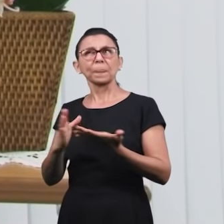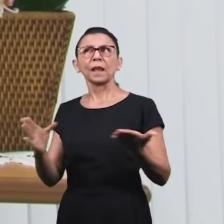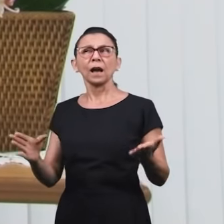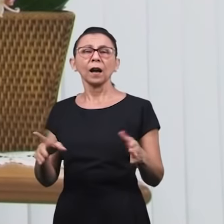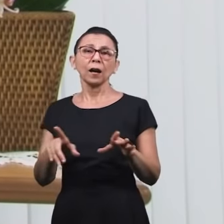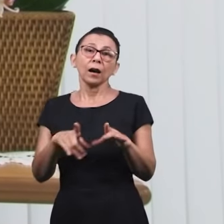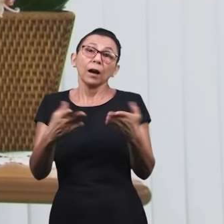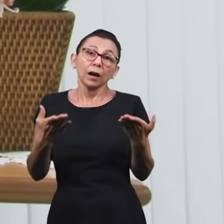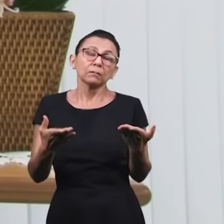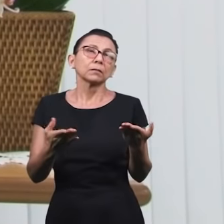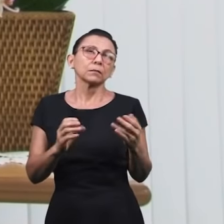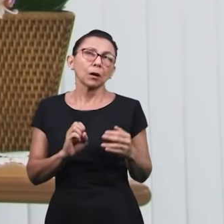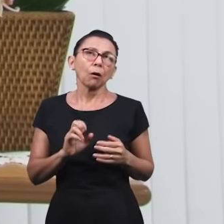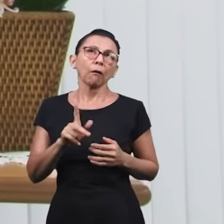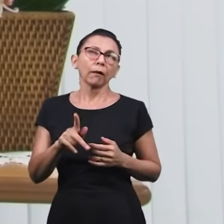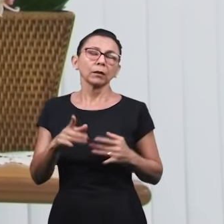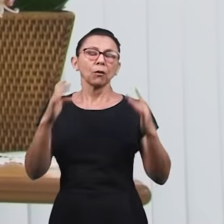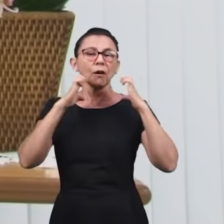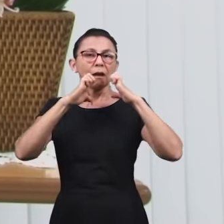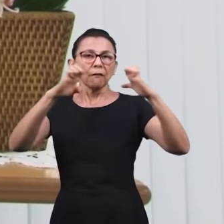O evangelho se modernizou?